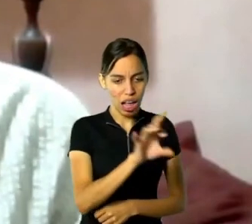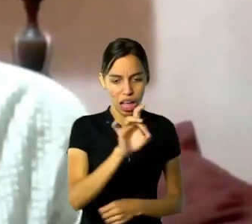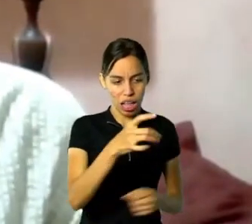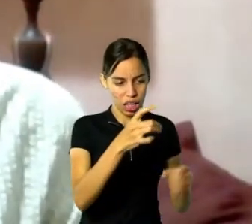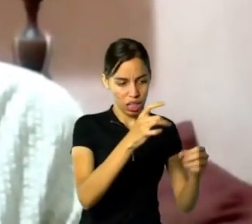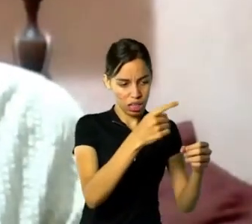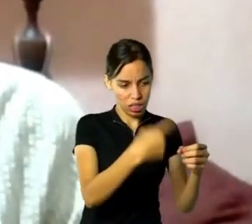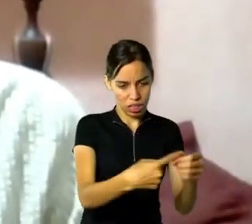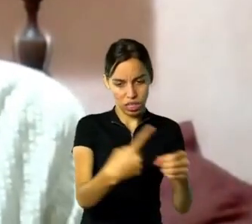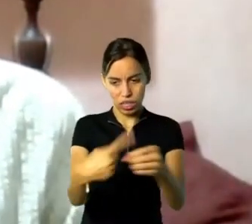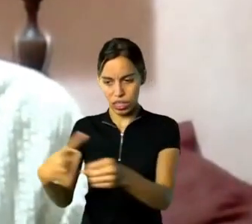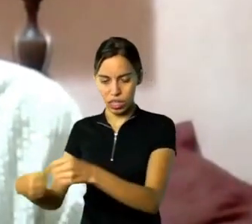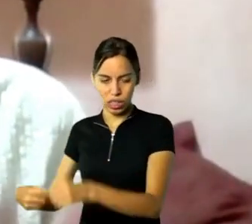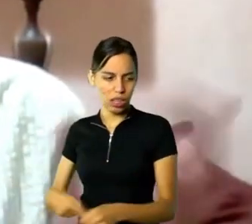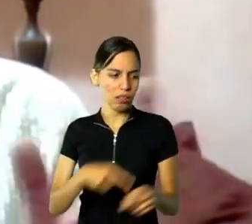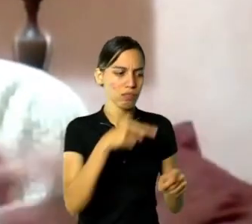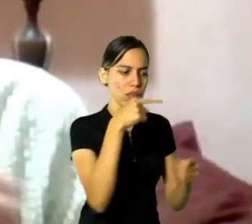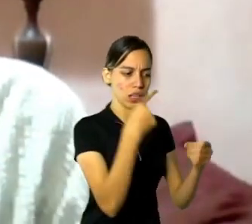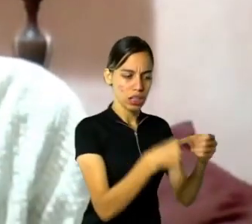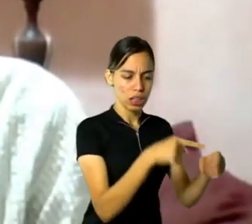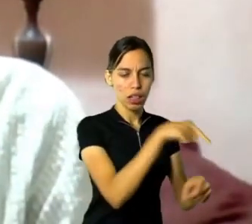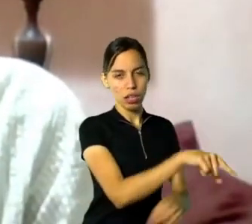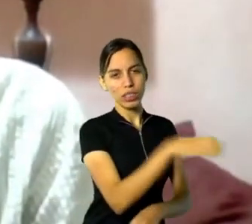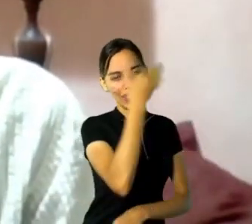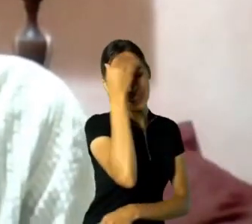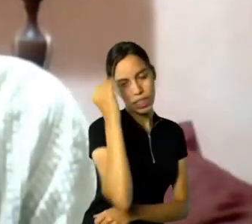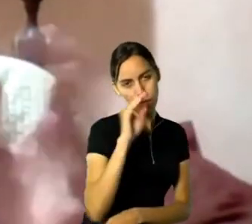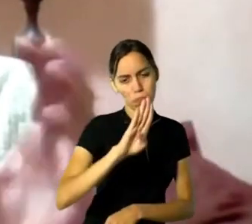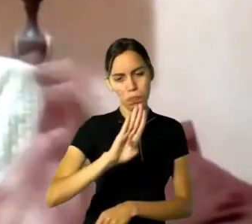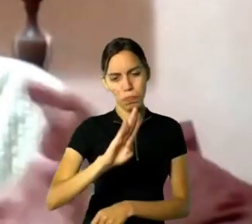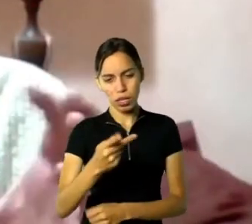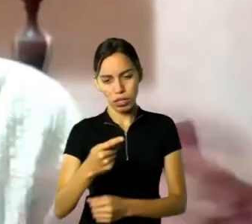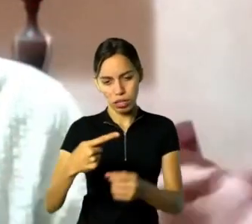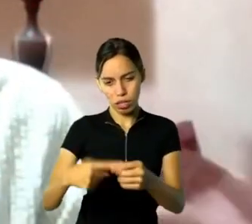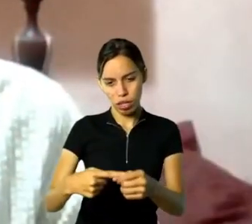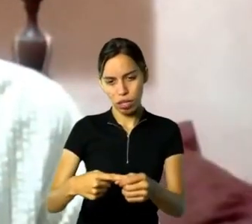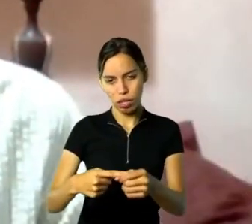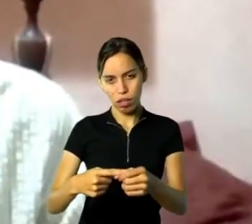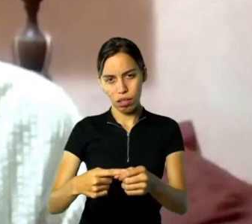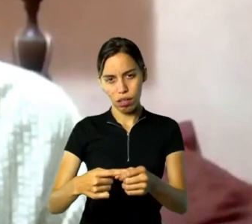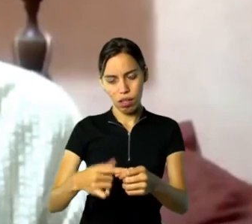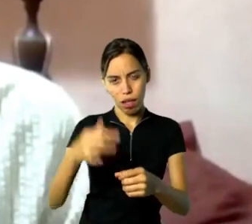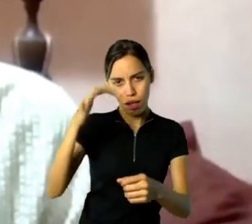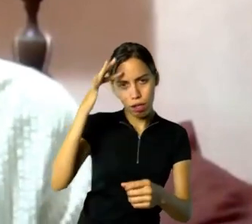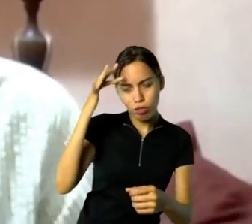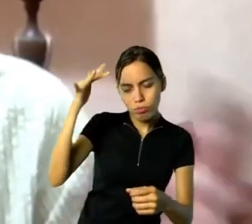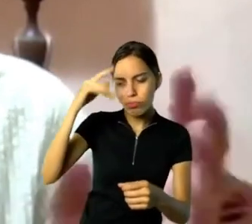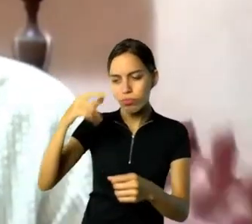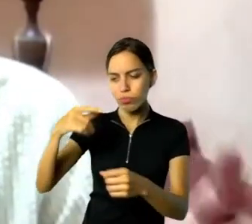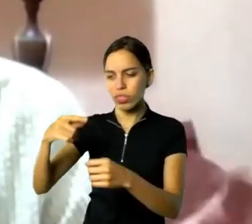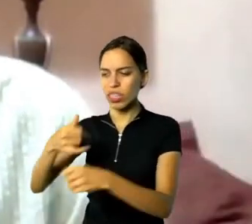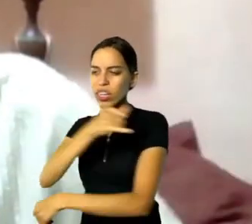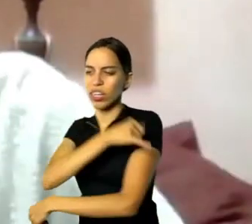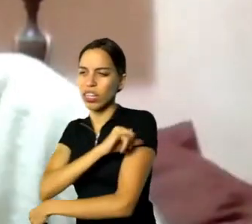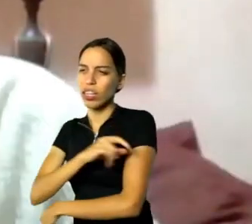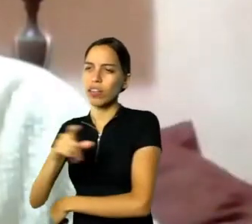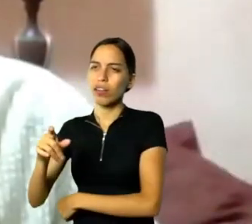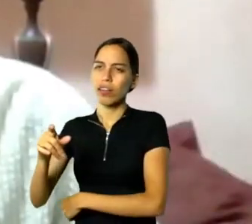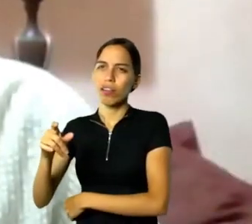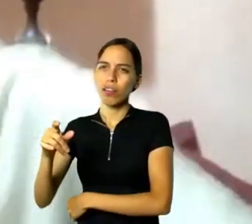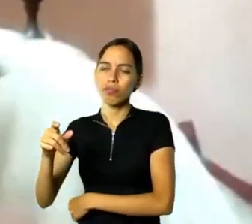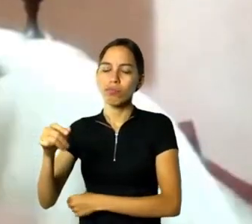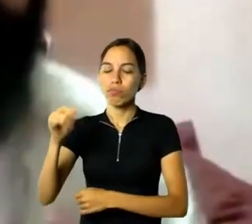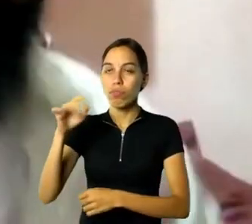Prata é o esquecimento, em Belo Horizonte é um folclore, no Rio de Janeiro foi um certo deslumbre, e em Petrópolis um